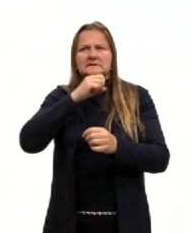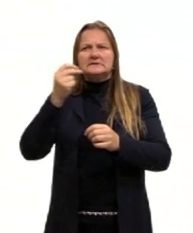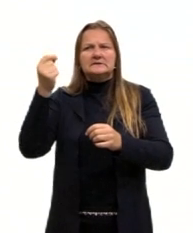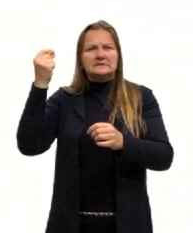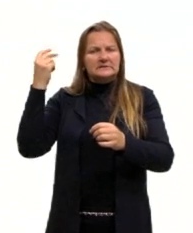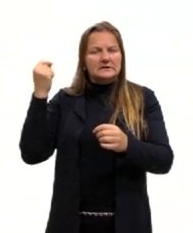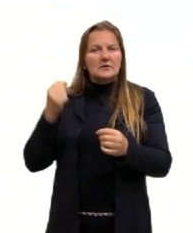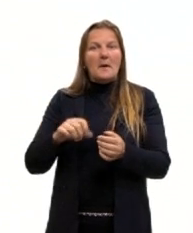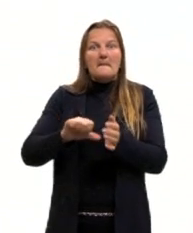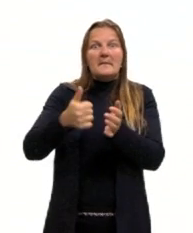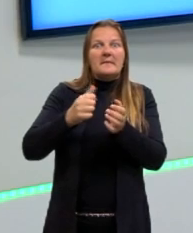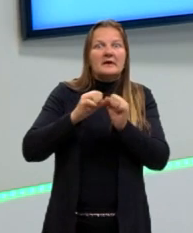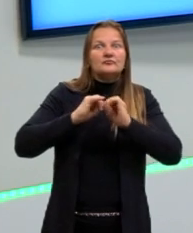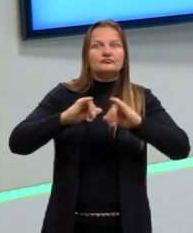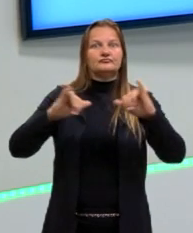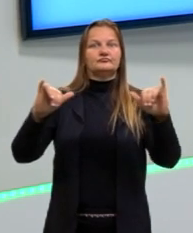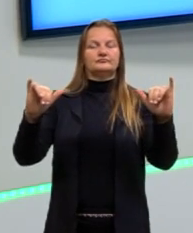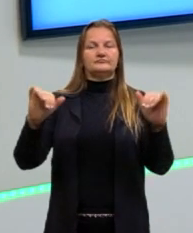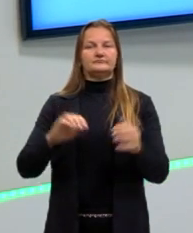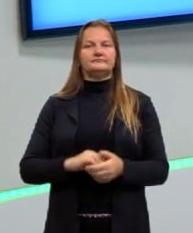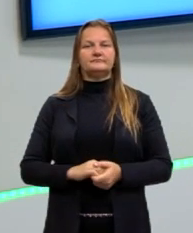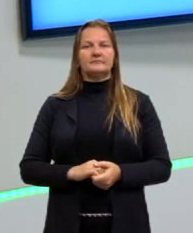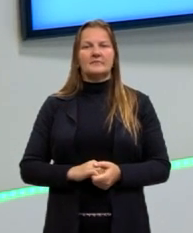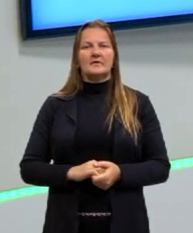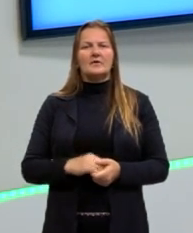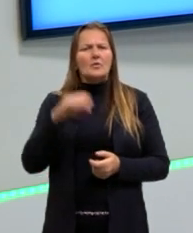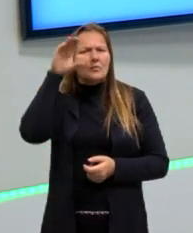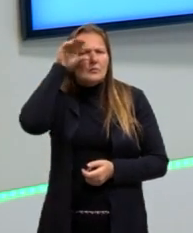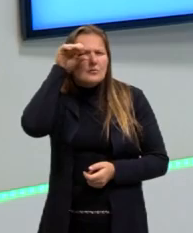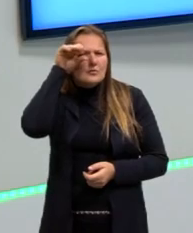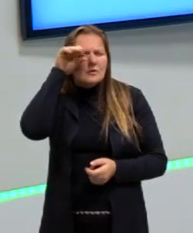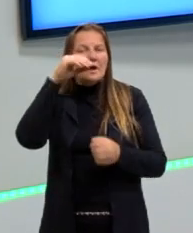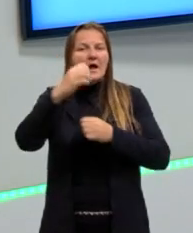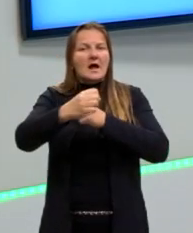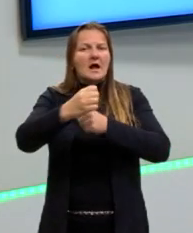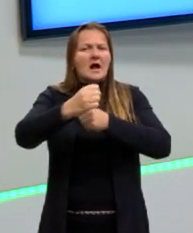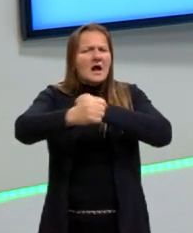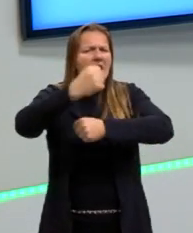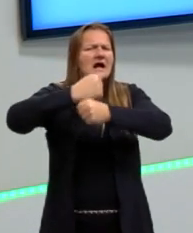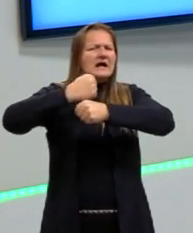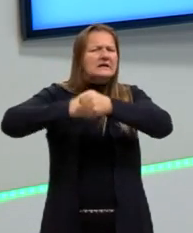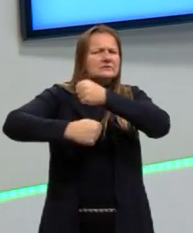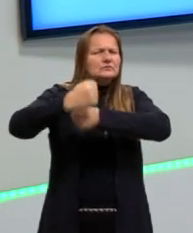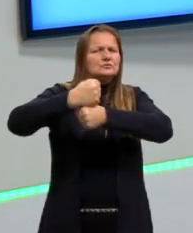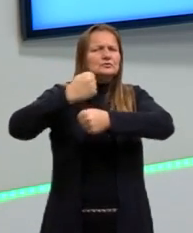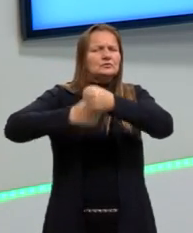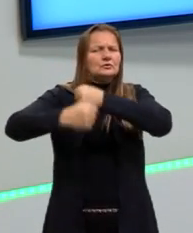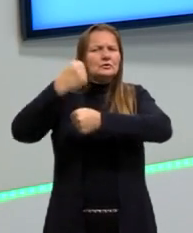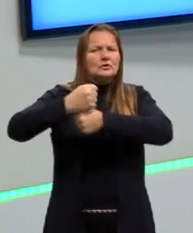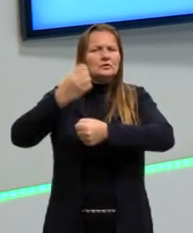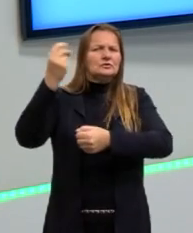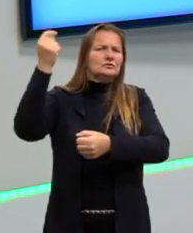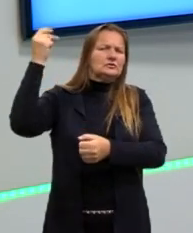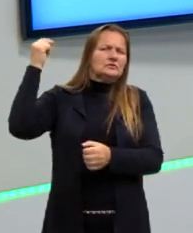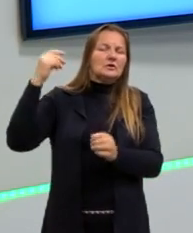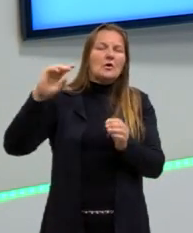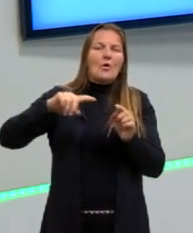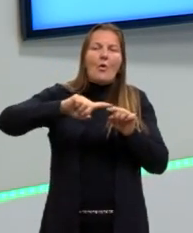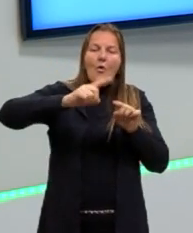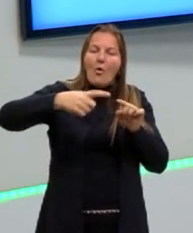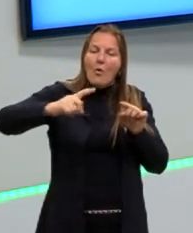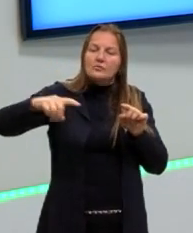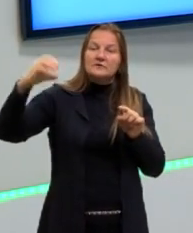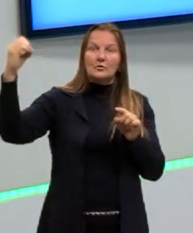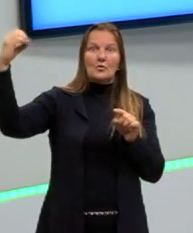Bom, porém, a gente observa já nessa data aqui, que a luz como onda já era